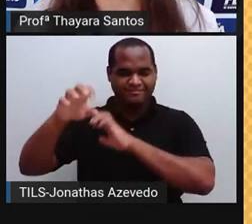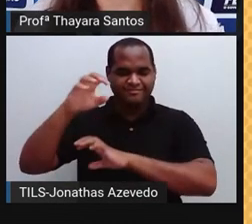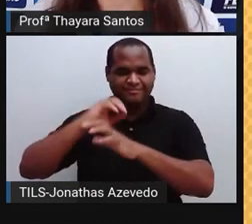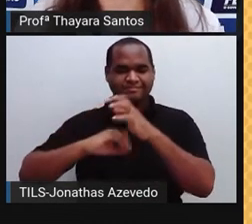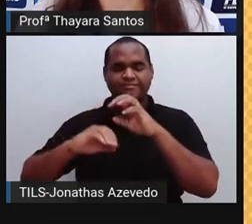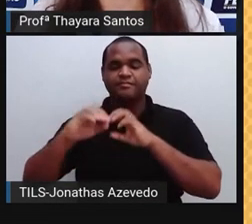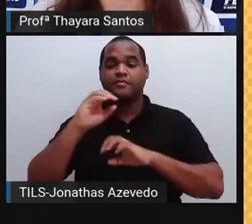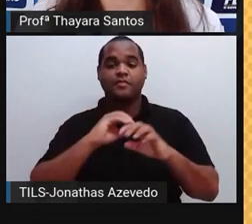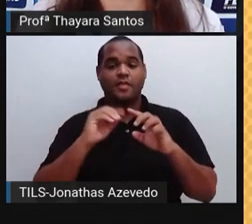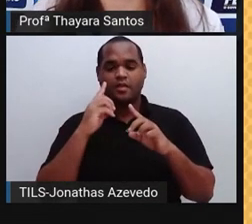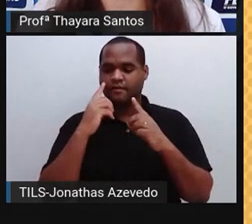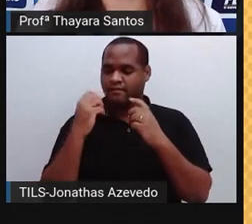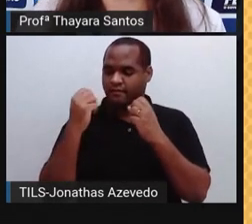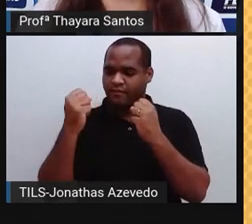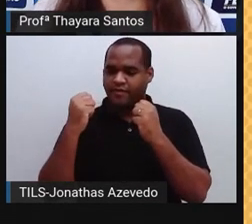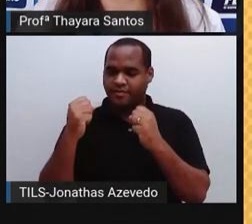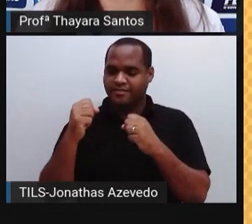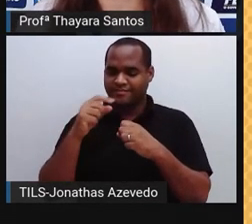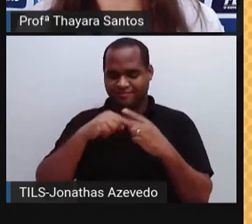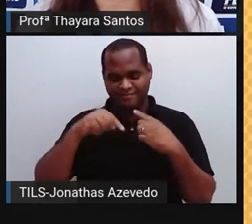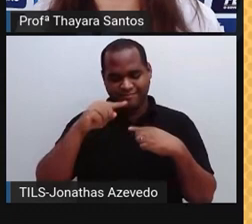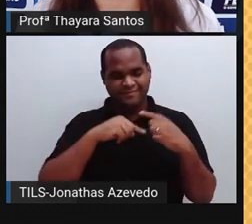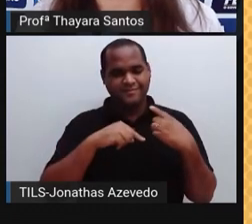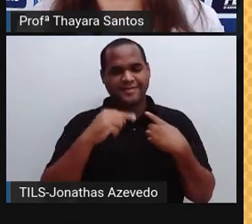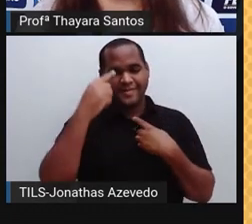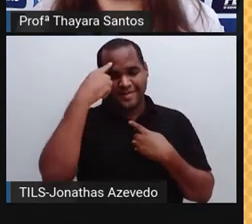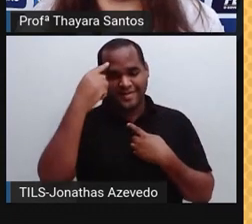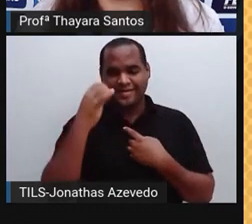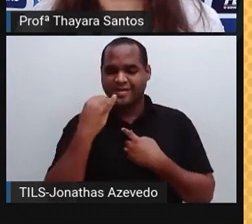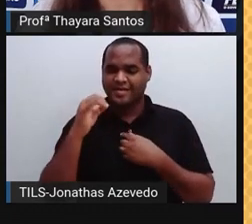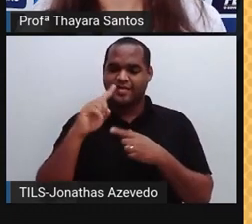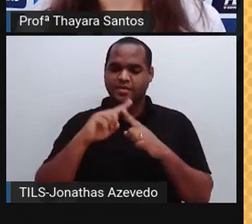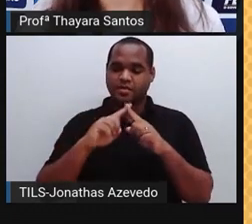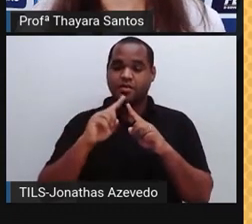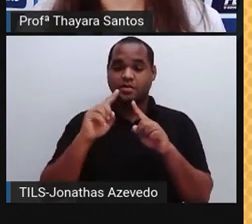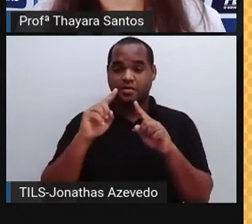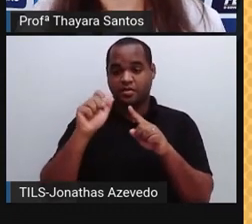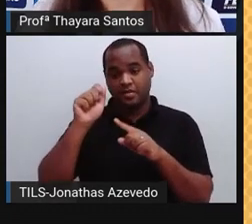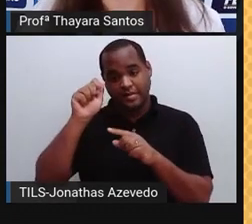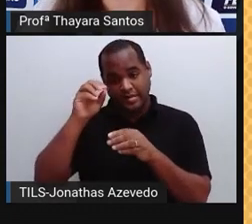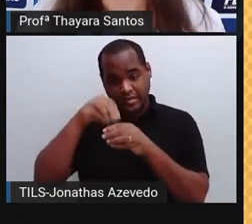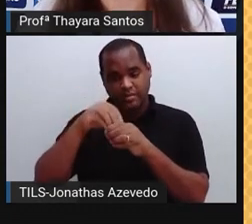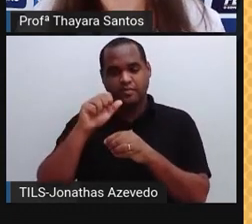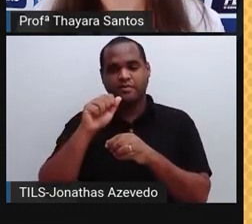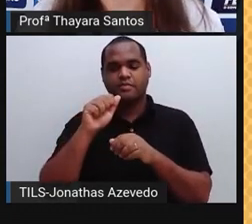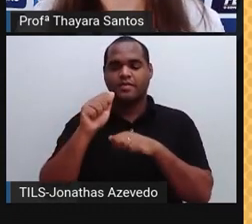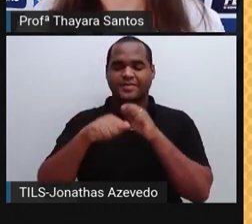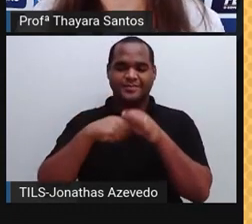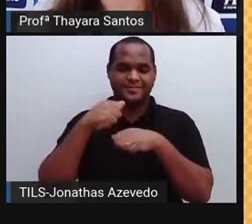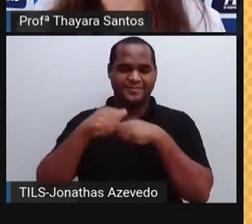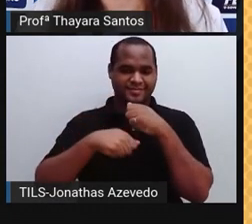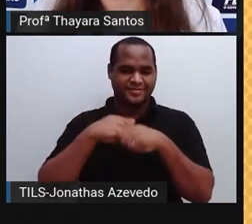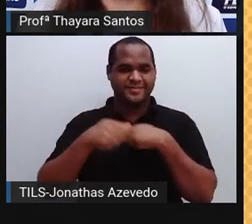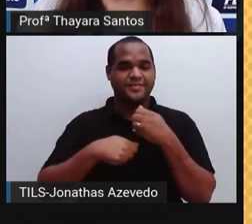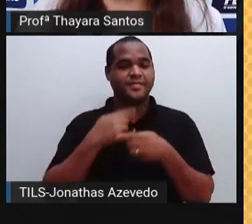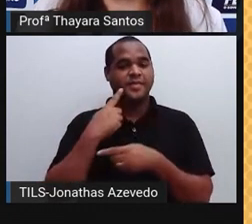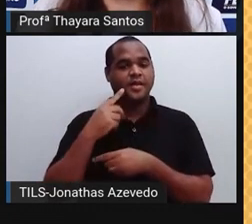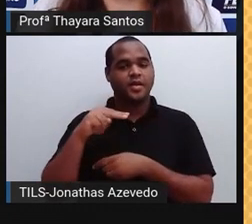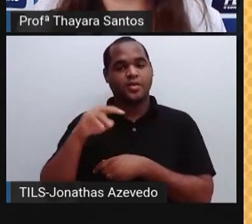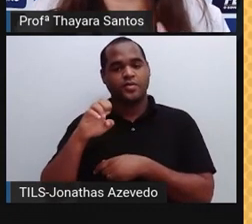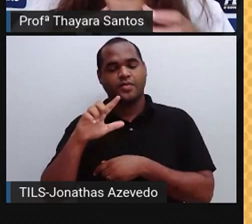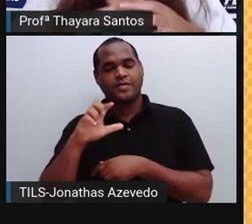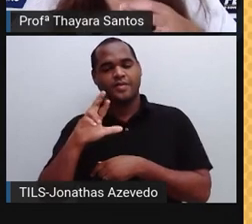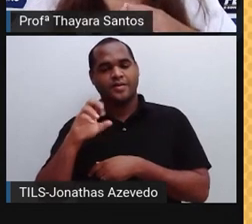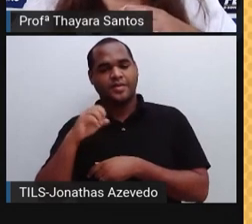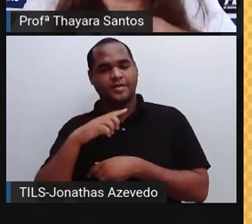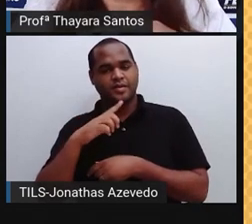descobriu as forças de repulsão elétrica entre as partículas do átomo e ele afirmava que esse átomo era nucleado, ou